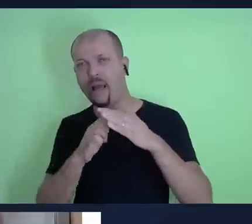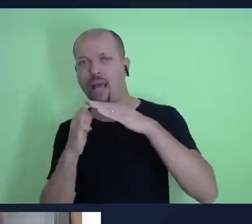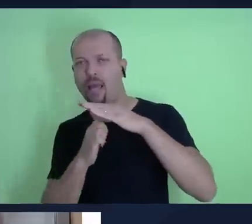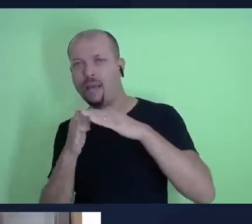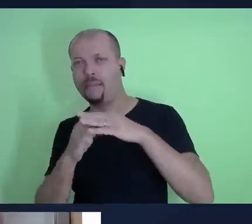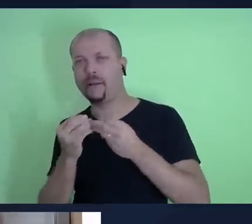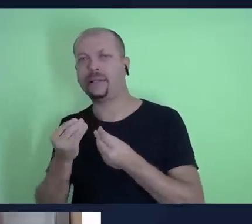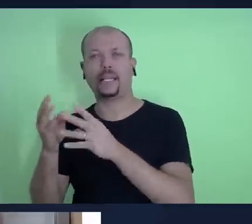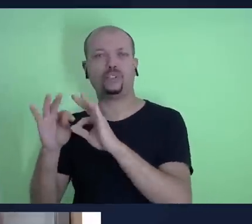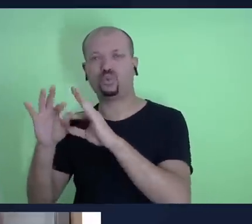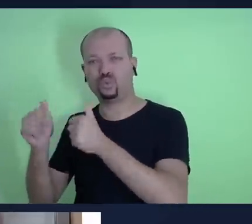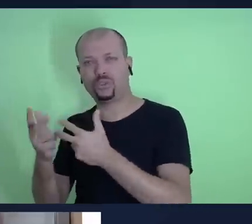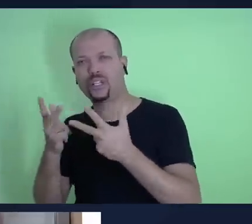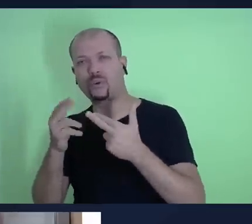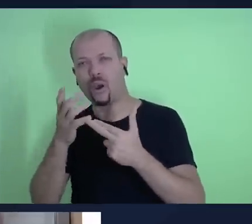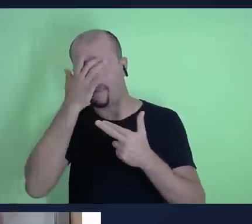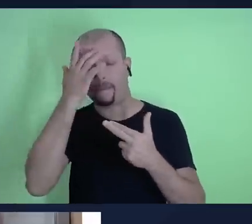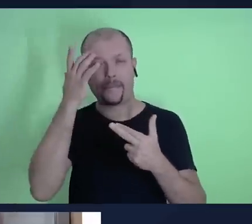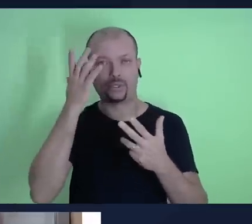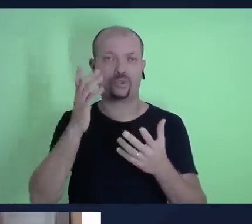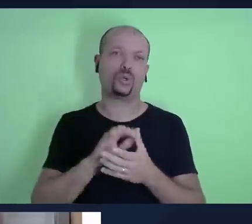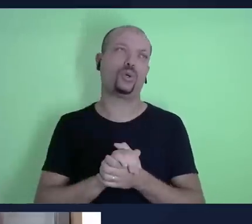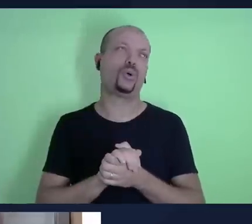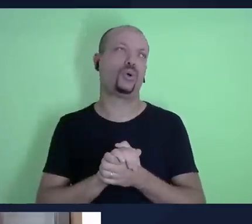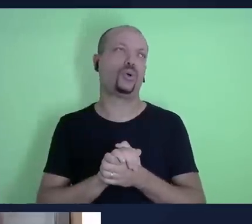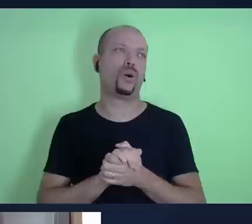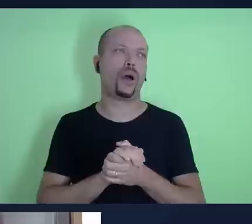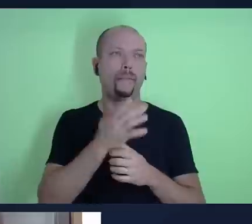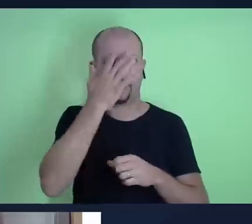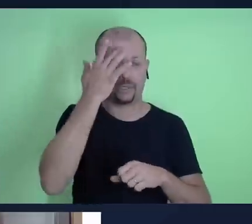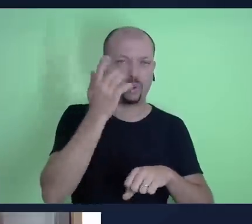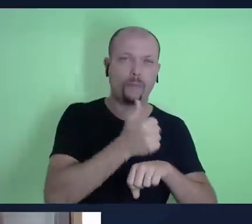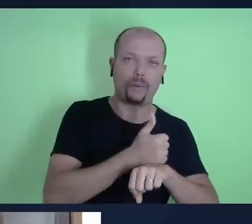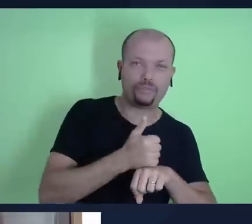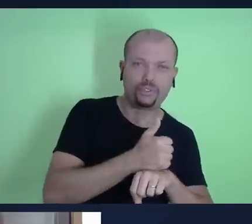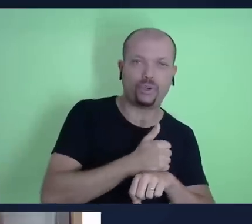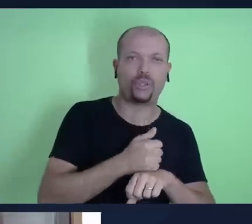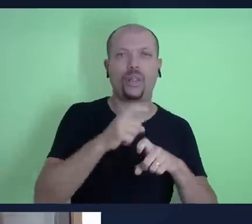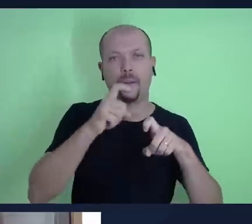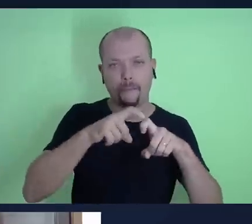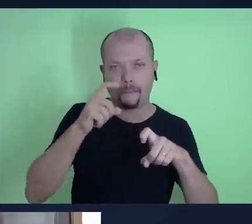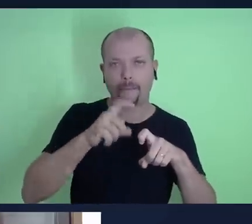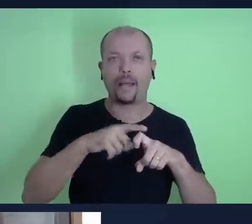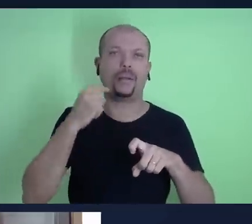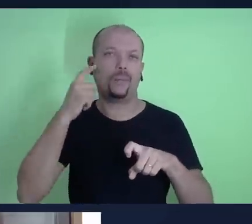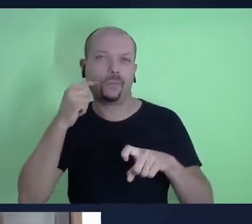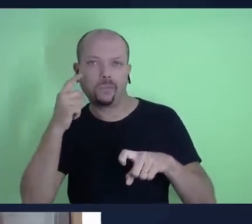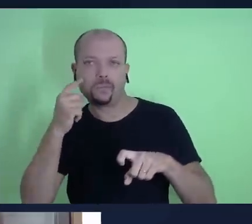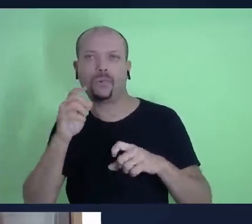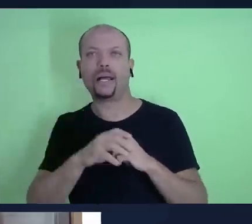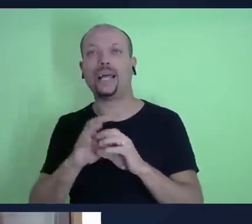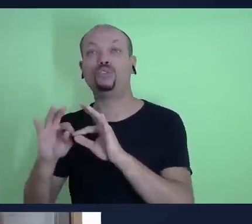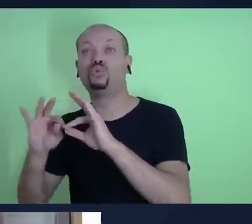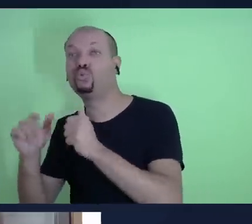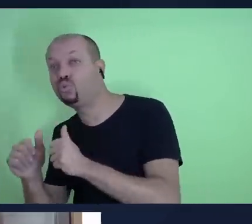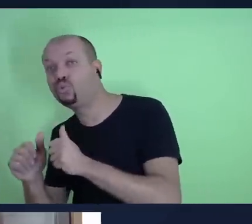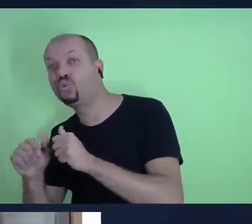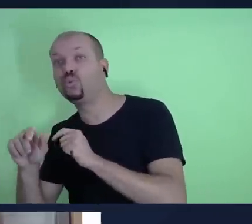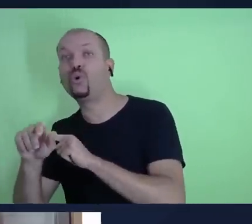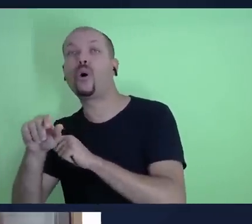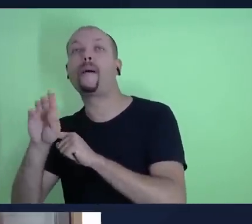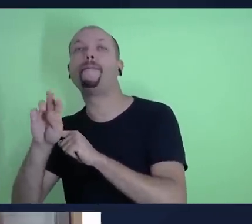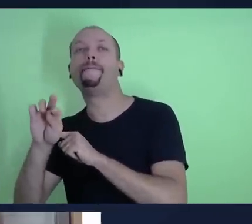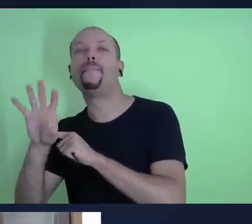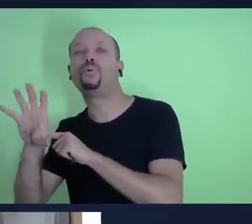da mesma forma que um empresário, que um profissional liberal, um médico, um advogado, é do bruto, é do líquido, quando e como devemos